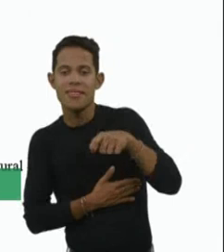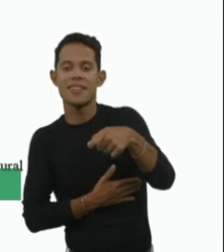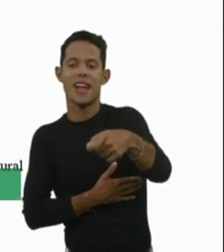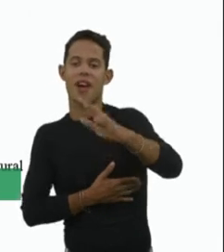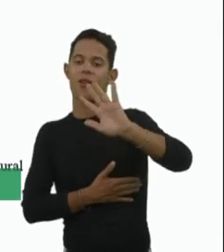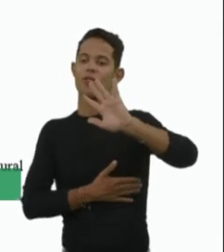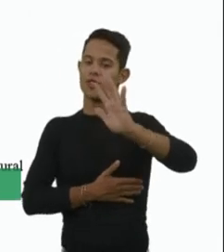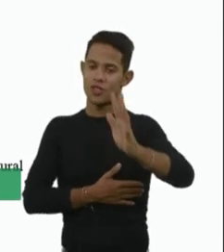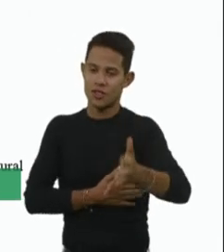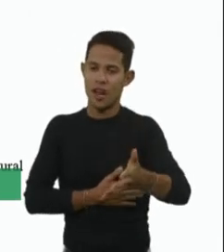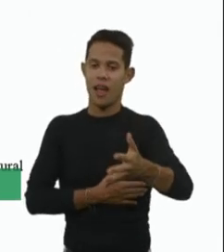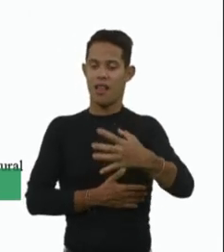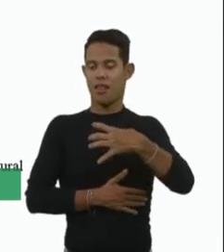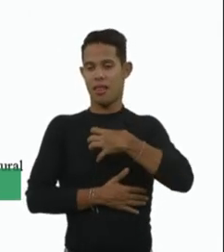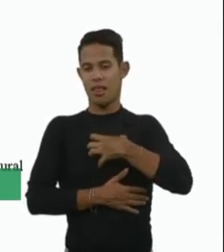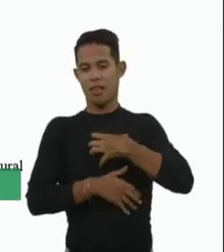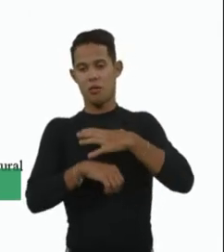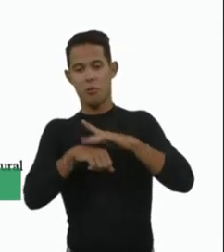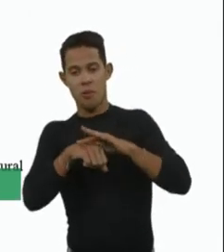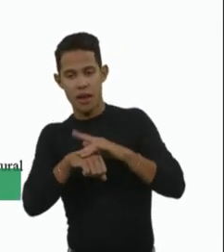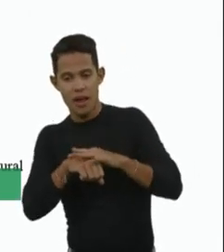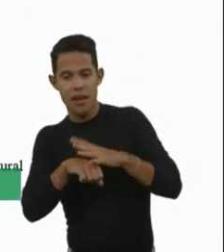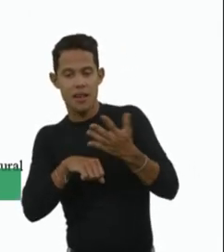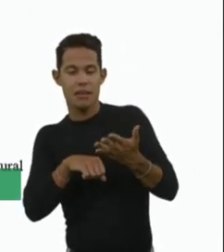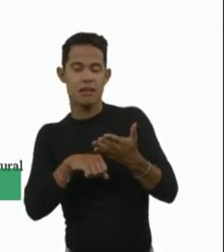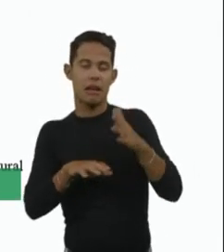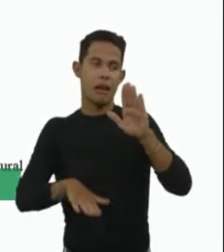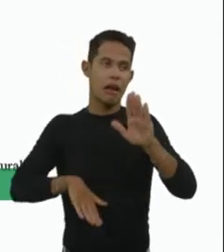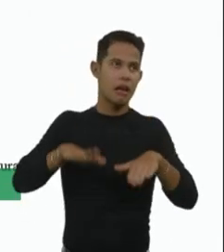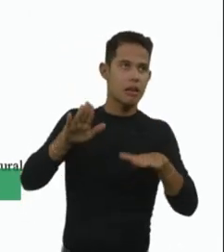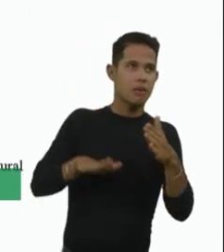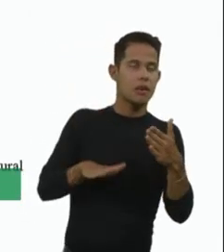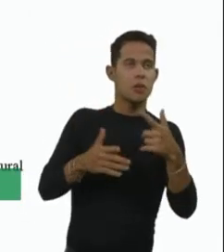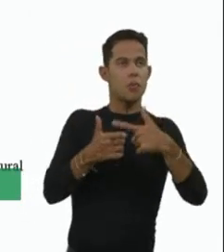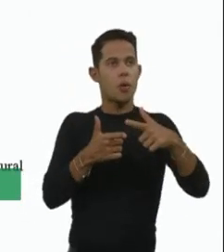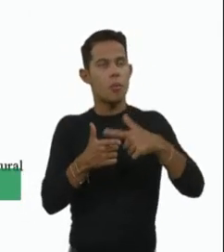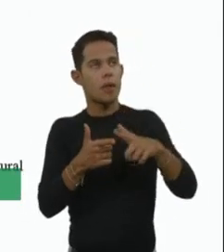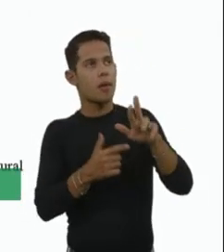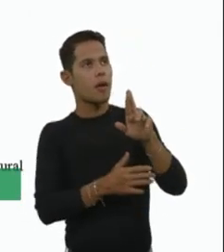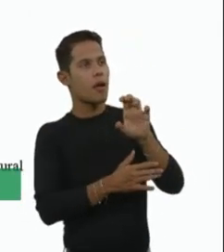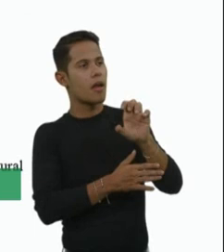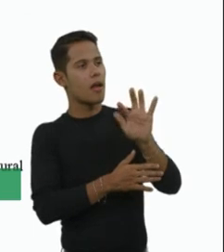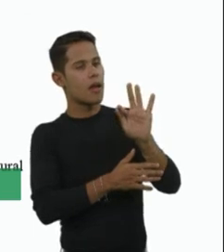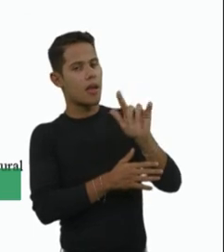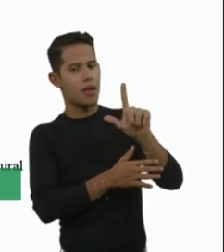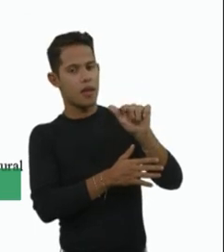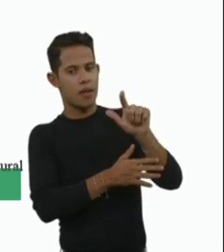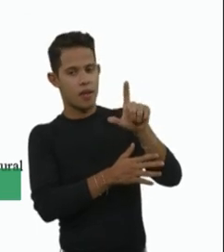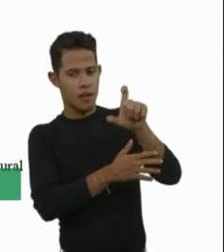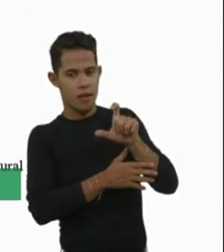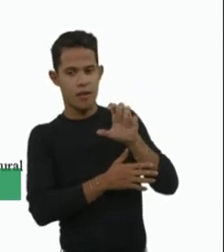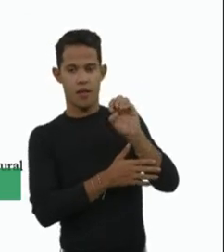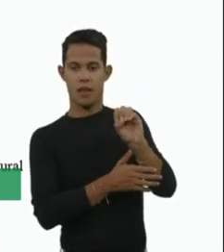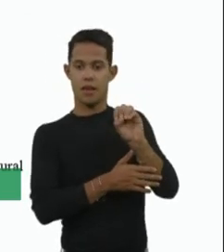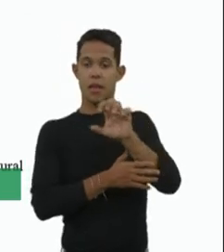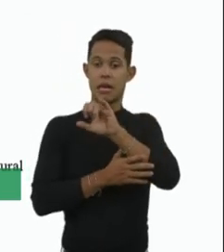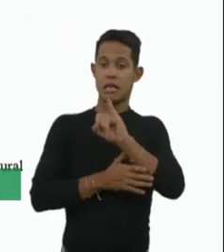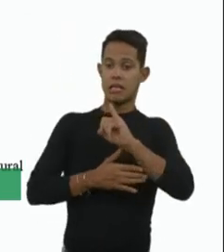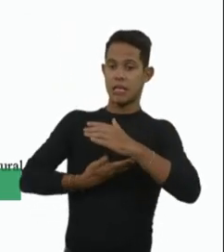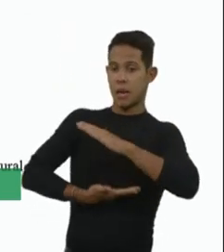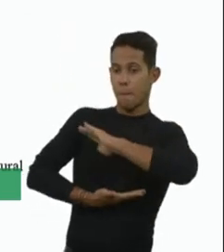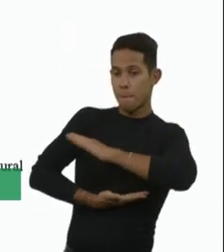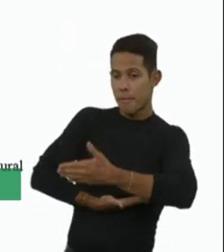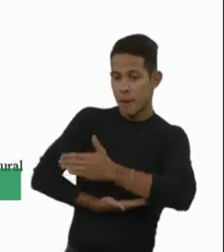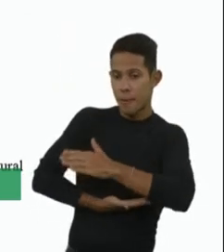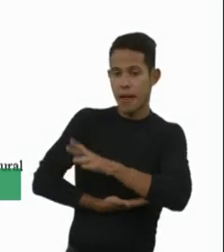da doença, que pode ser ausência de reflexos, que pode ser uma hipotonia, e aí a gente sabe que se esse bebê não é completamente pré-assintomático,